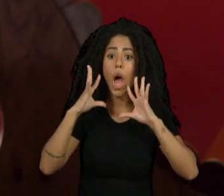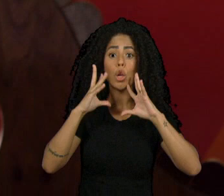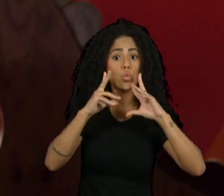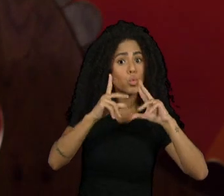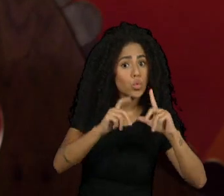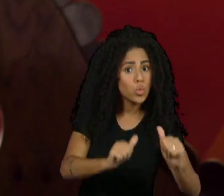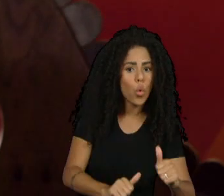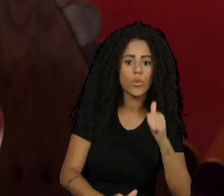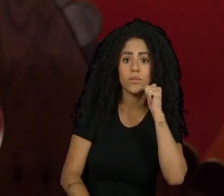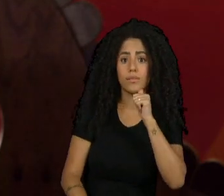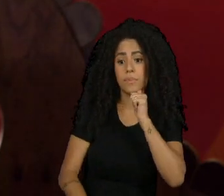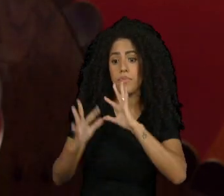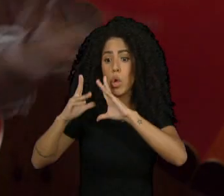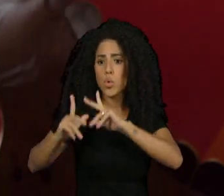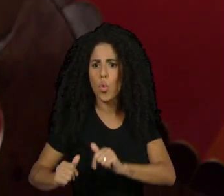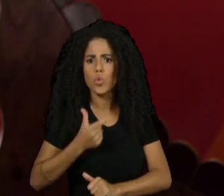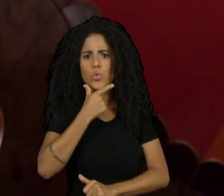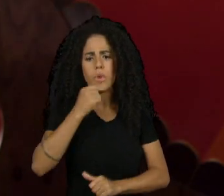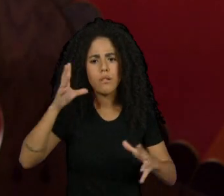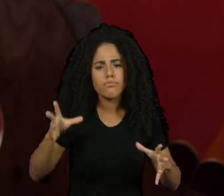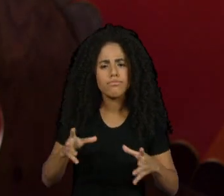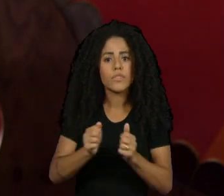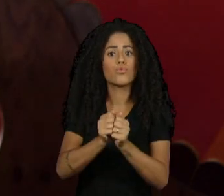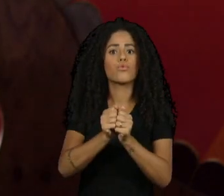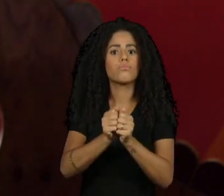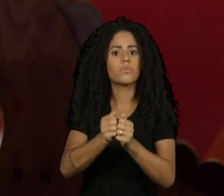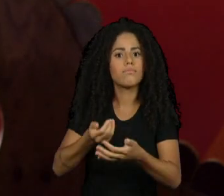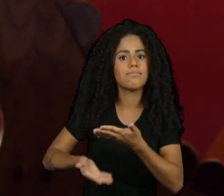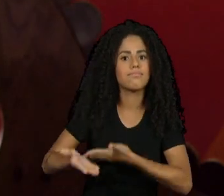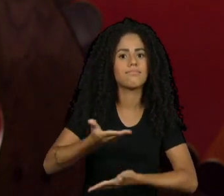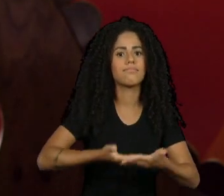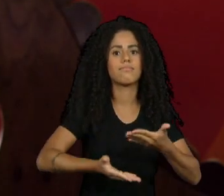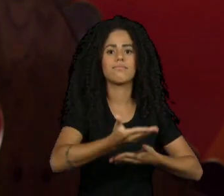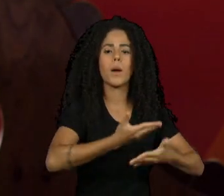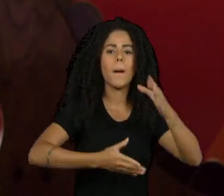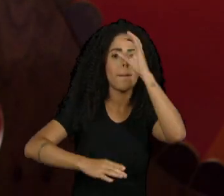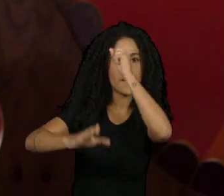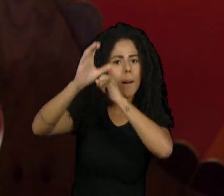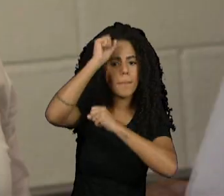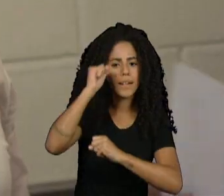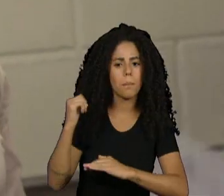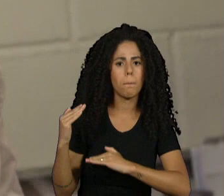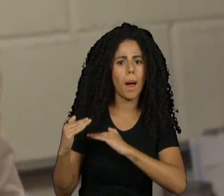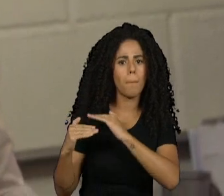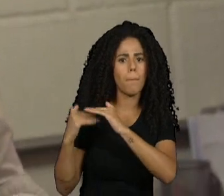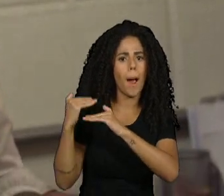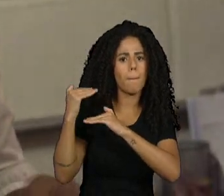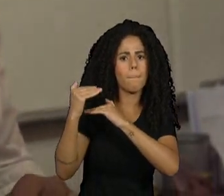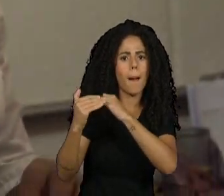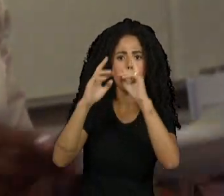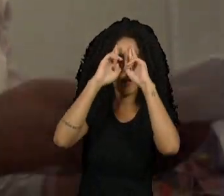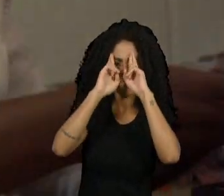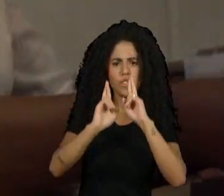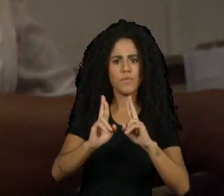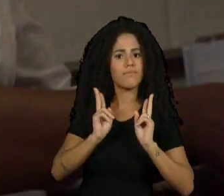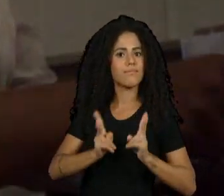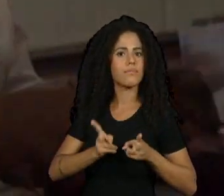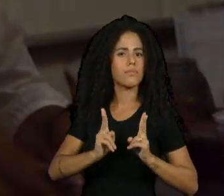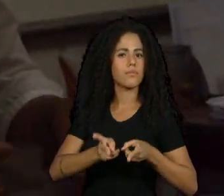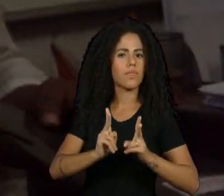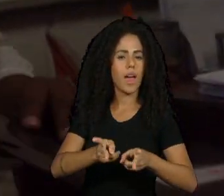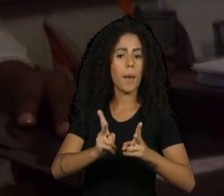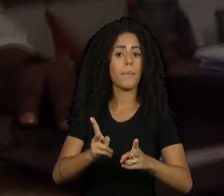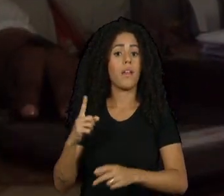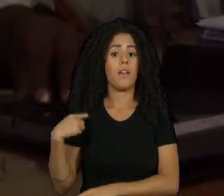todas e todes devem estar nesse espaço e muito bem recebidos. E aí nós também